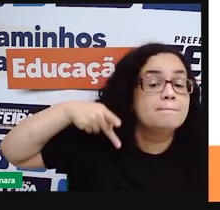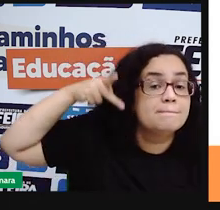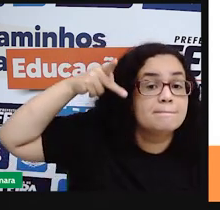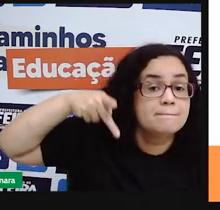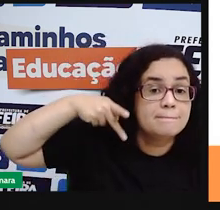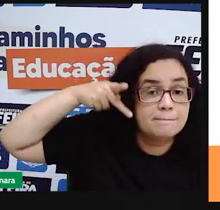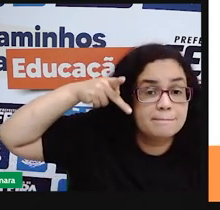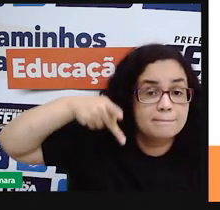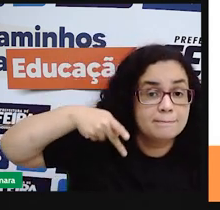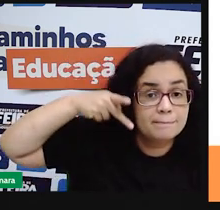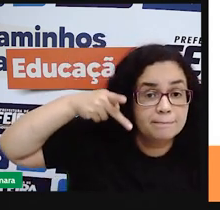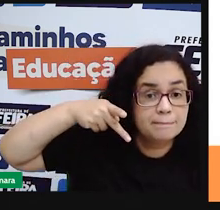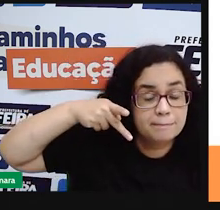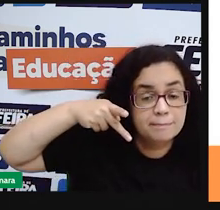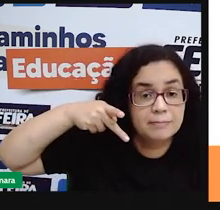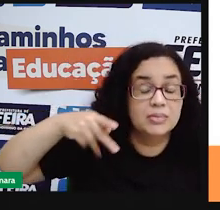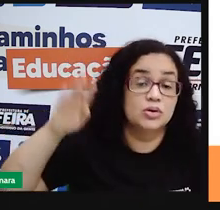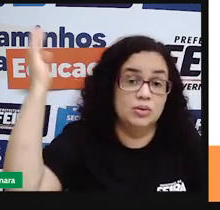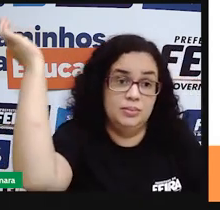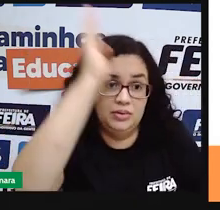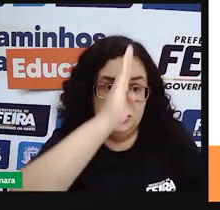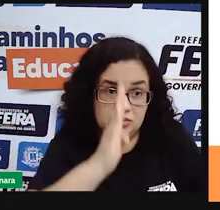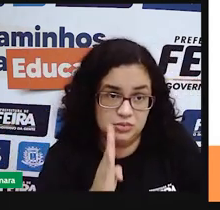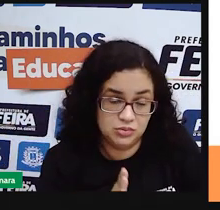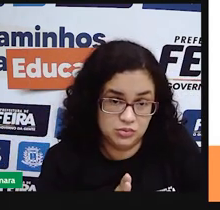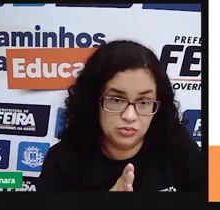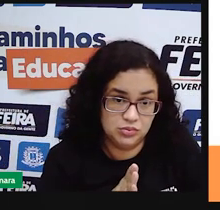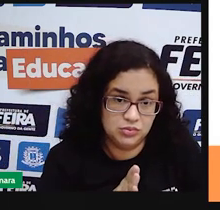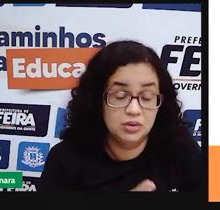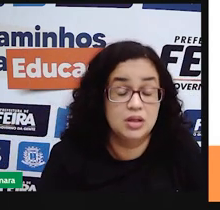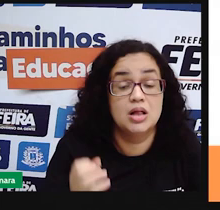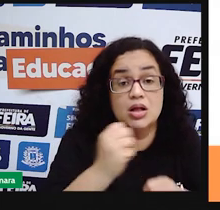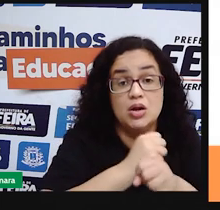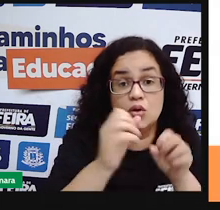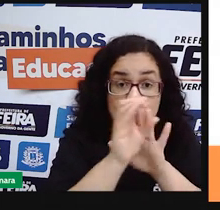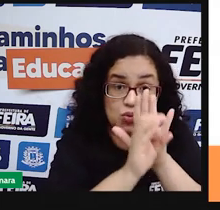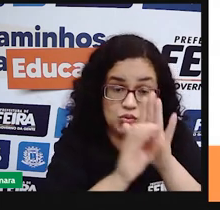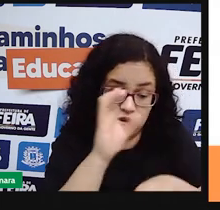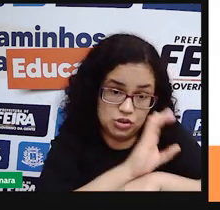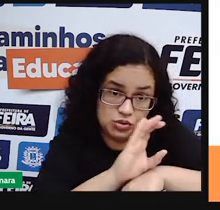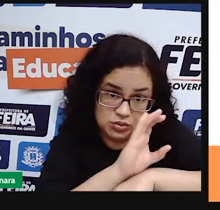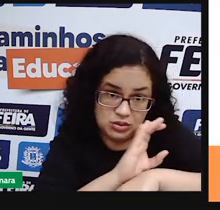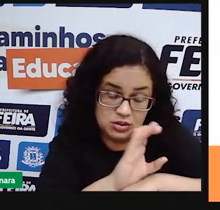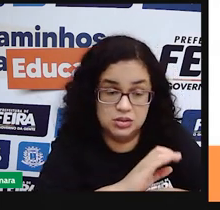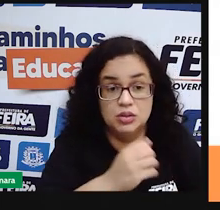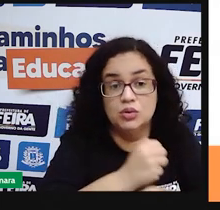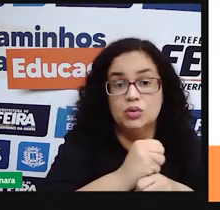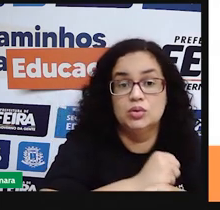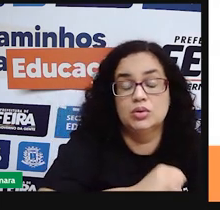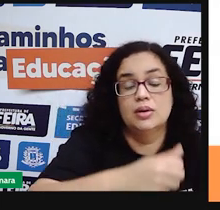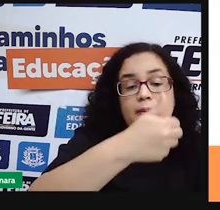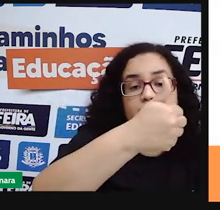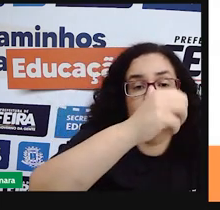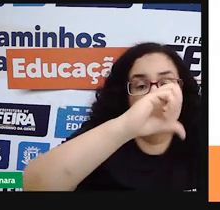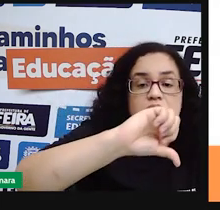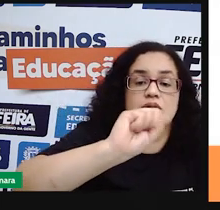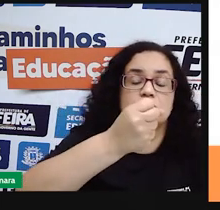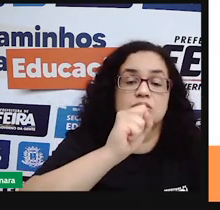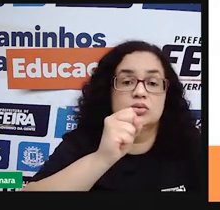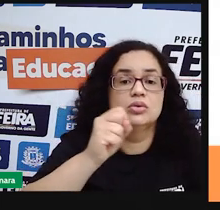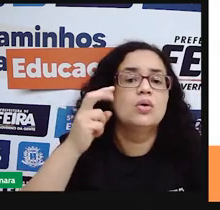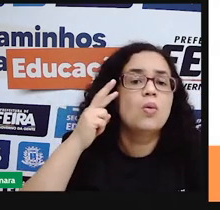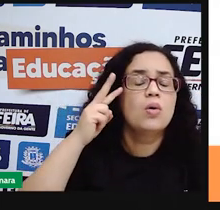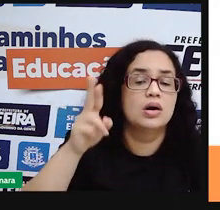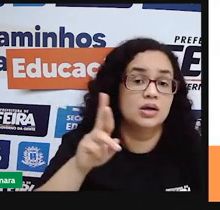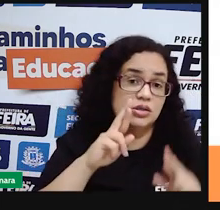do Estado brasileiro então a Constituição de 1988 trouxe um olhar diferenciado para esse